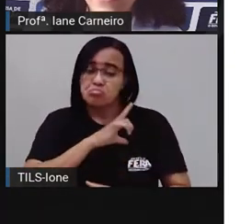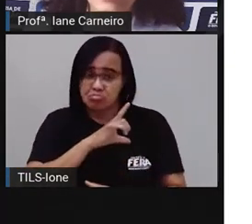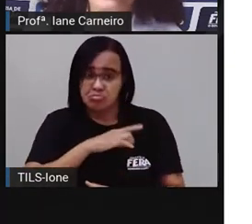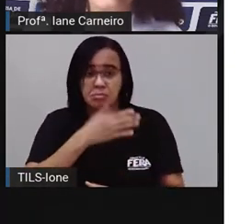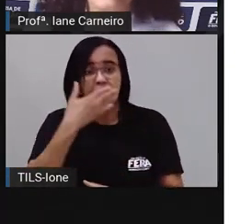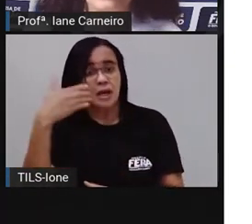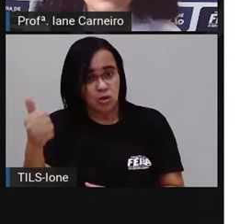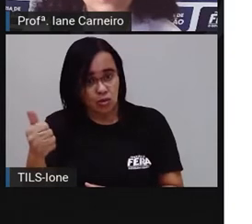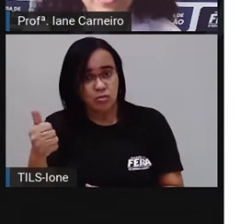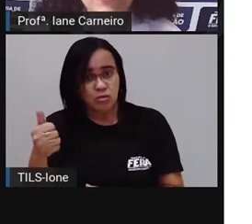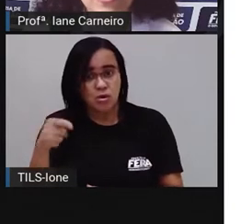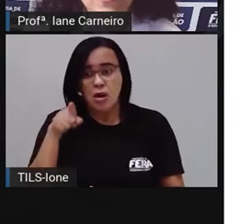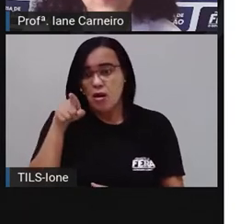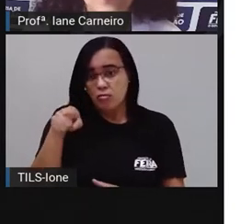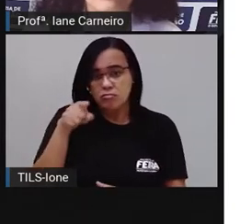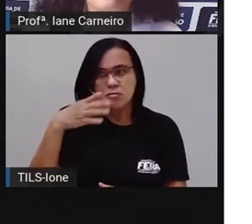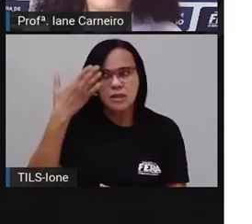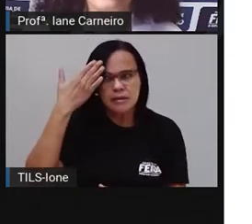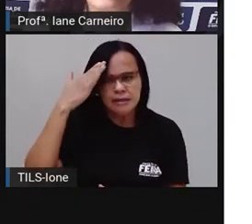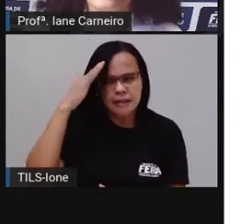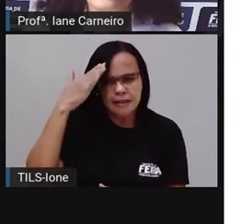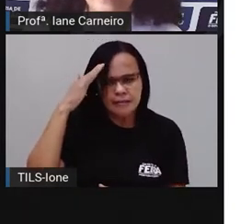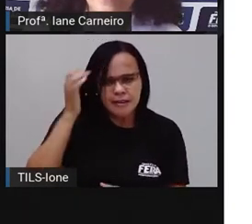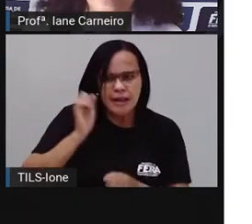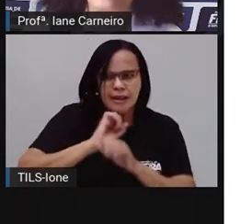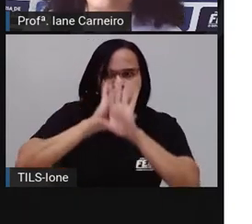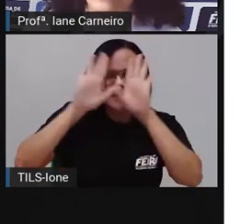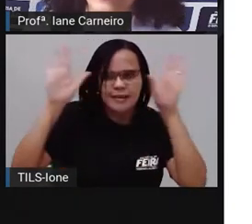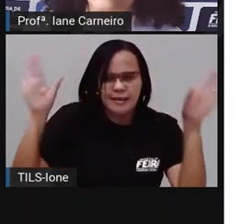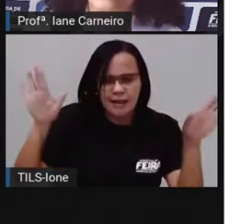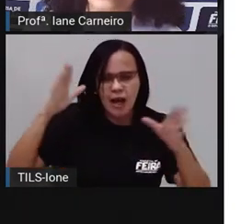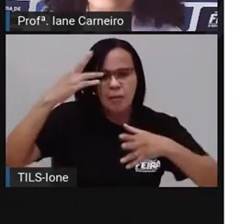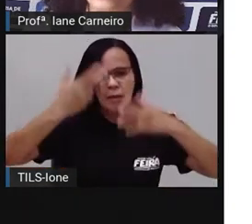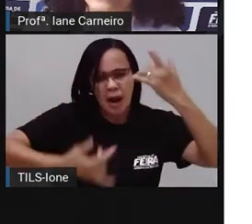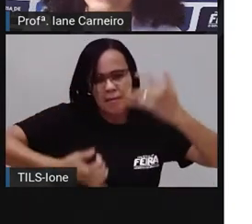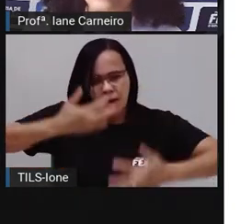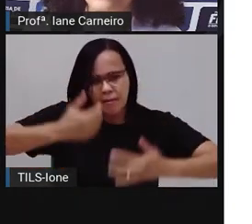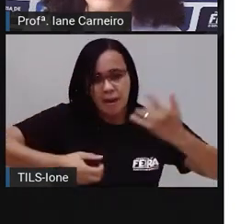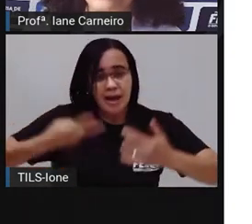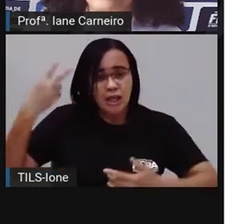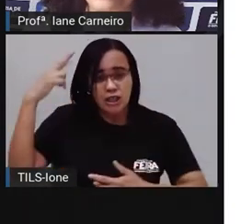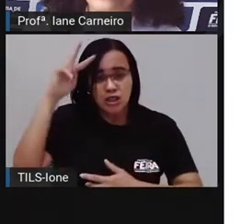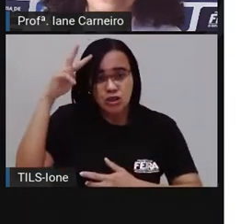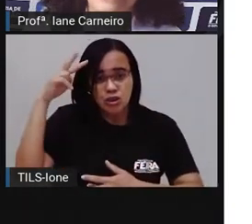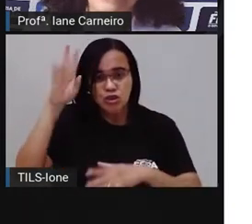entender tudo direitinho, vou lhe contar a história de nossa família.